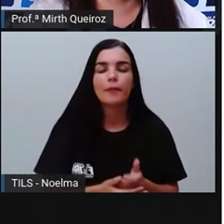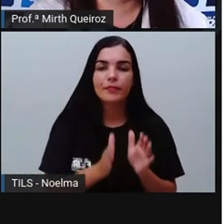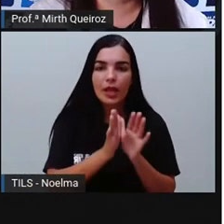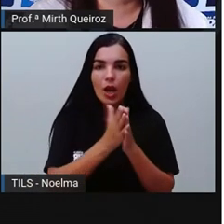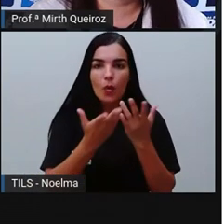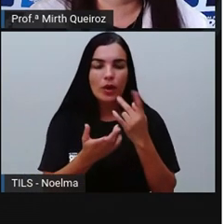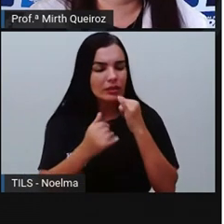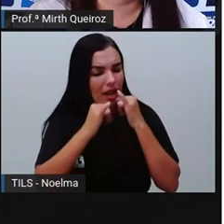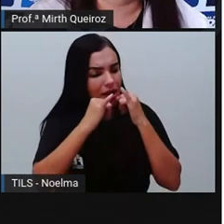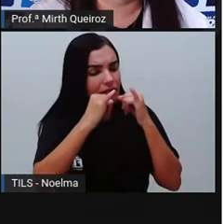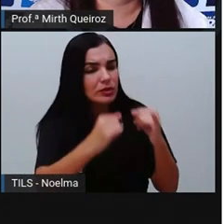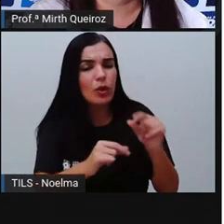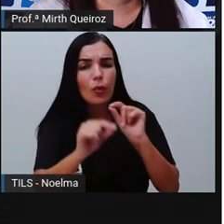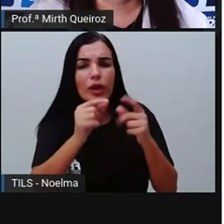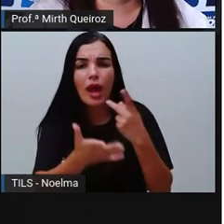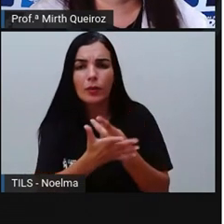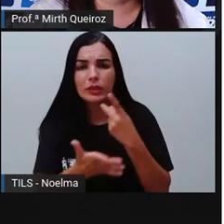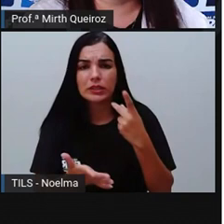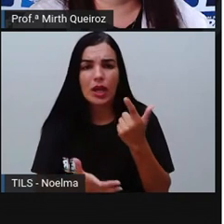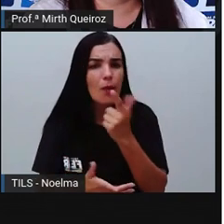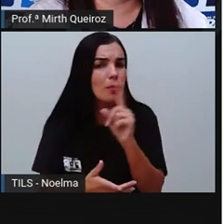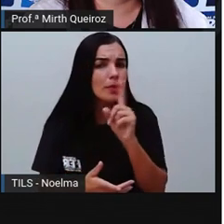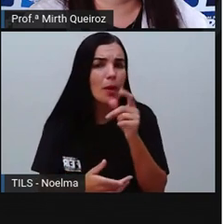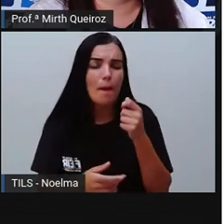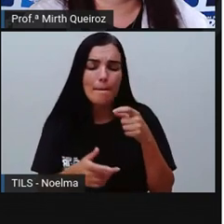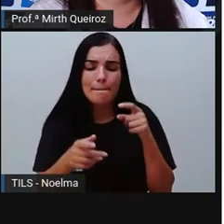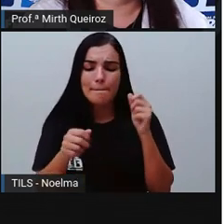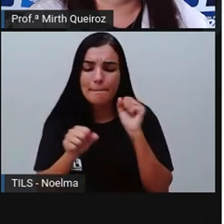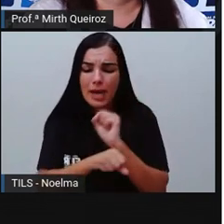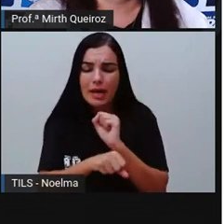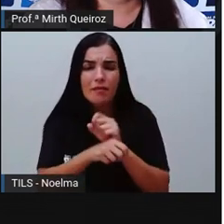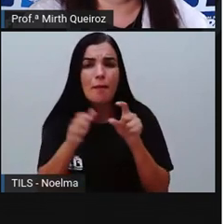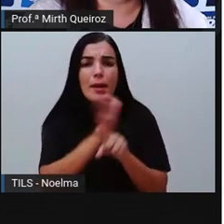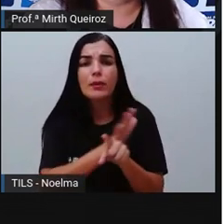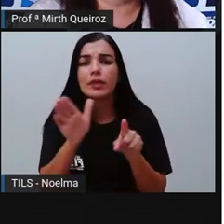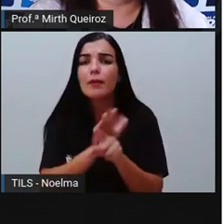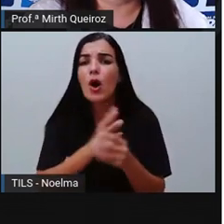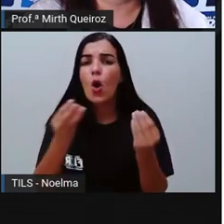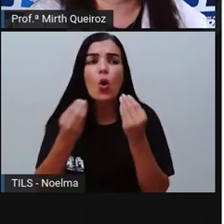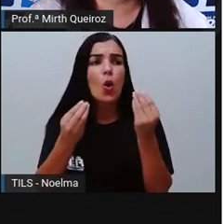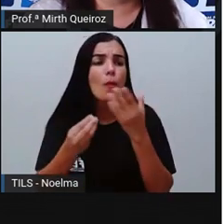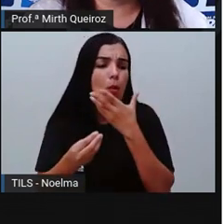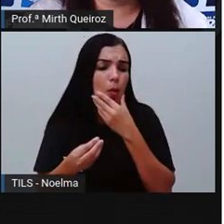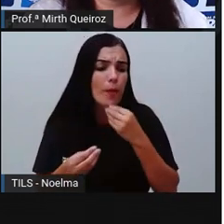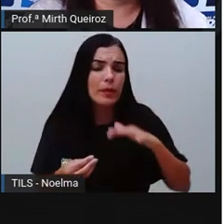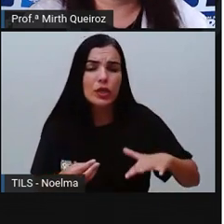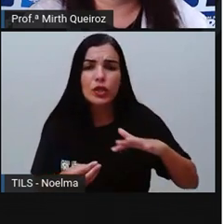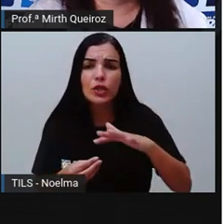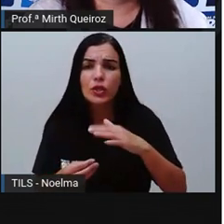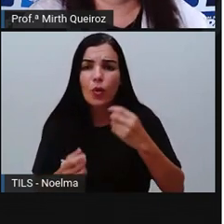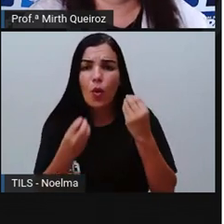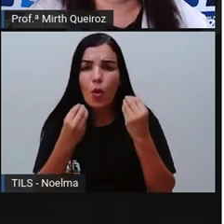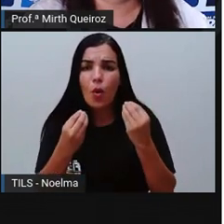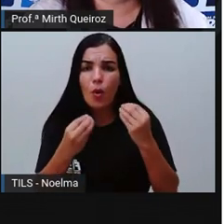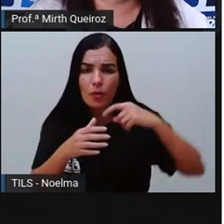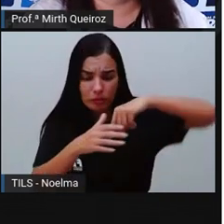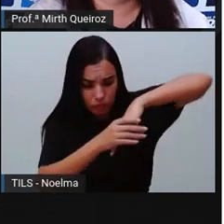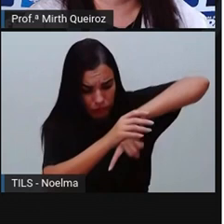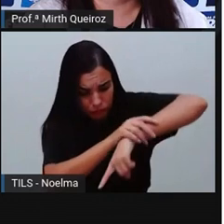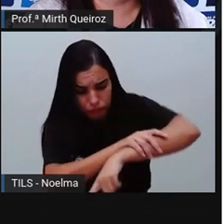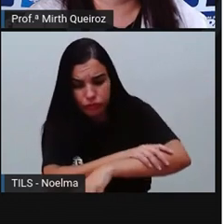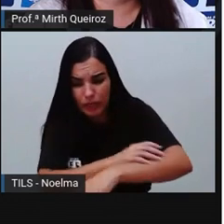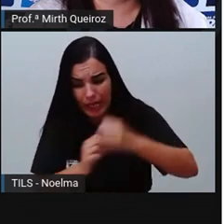Quando lhes contou o ocorrido, não paravam de se perguntar como aquele menino tão pequenino havia sido